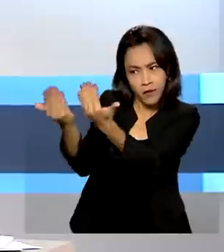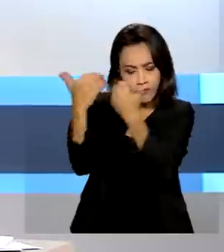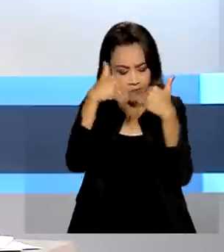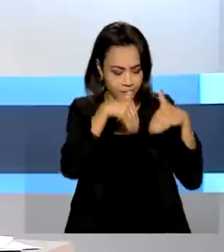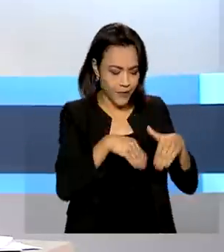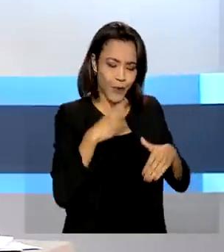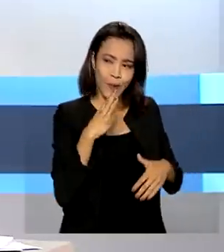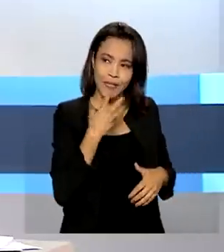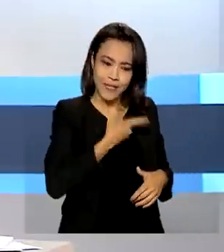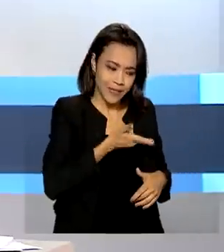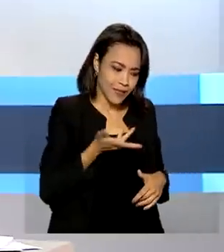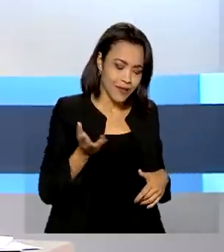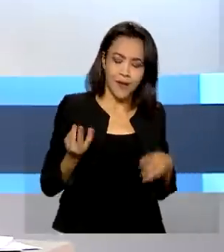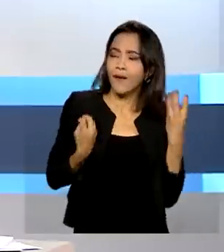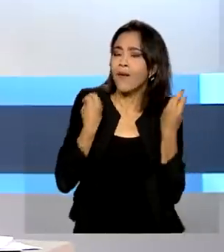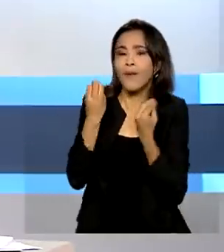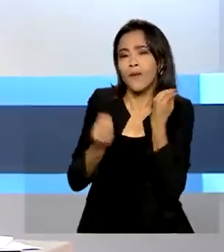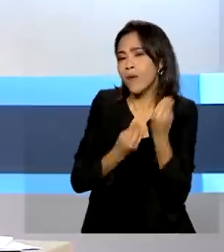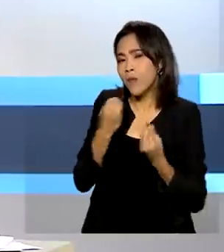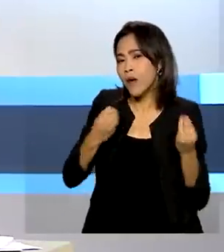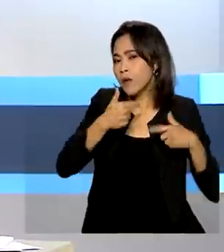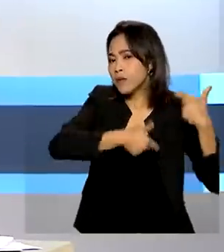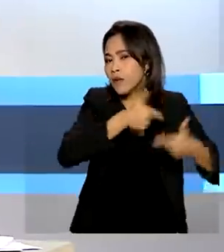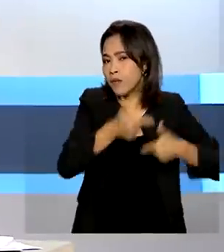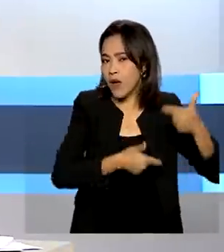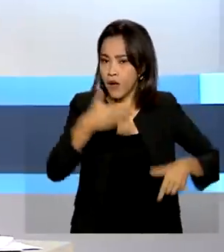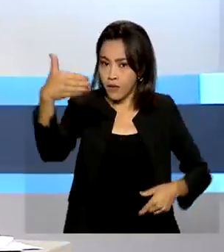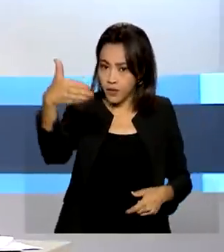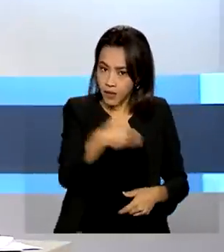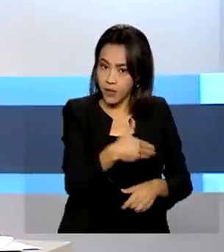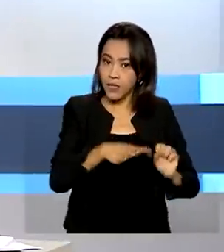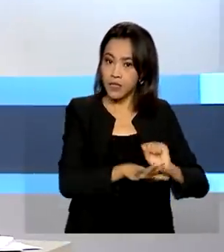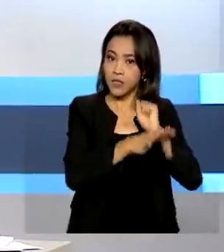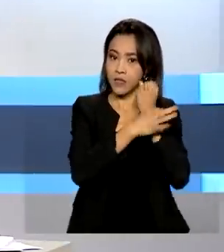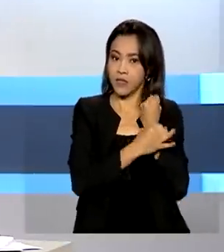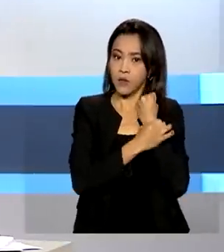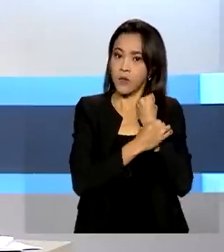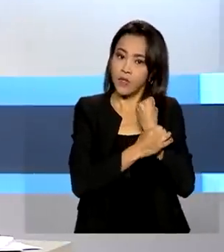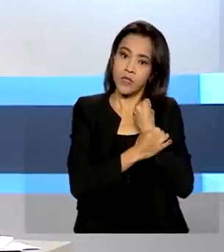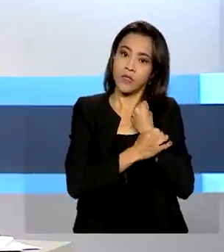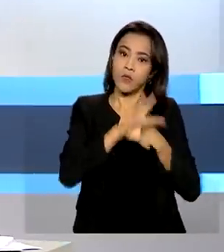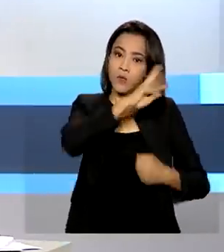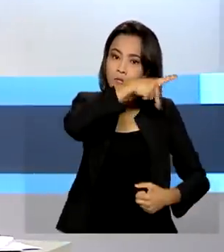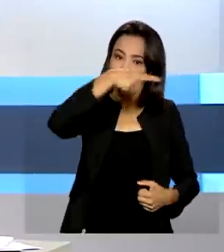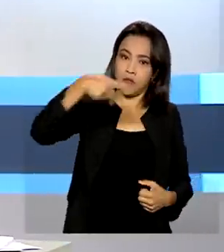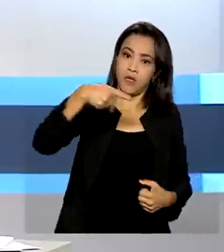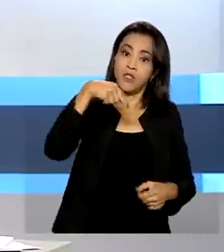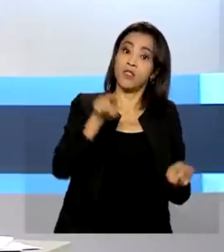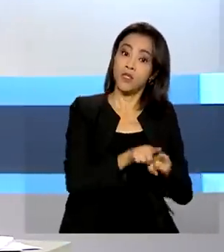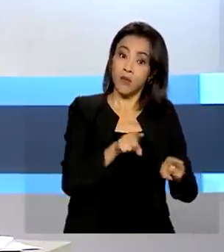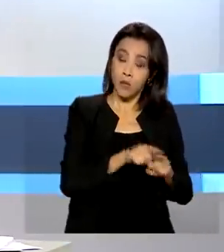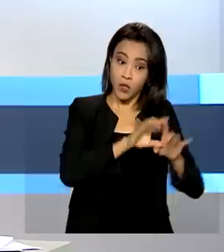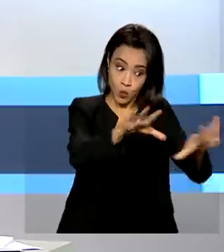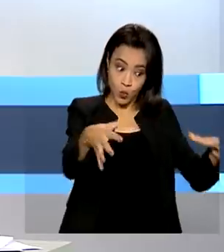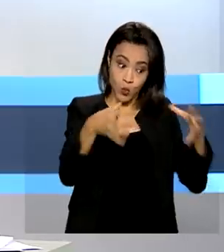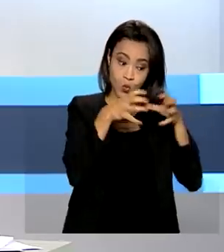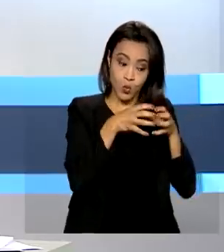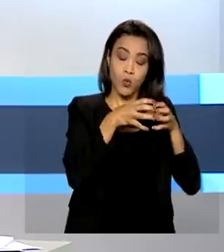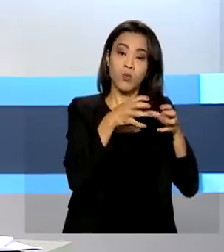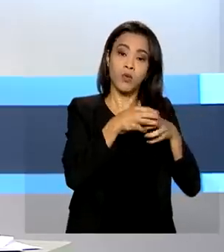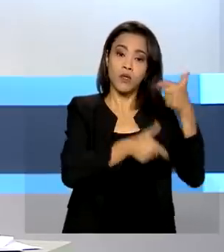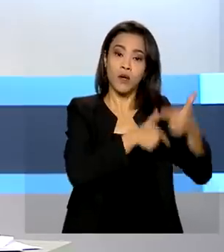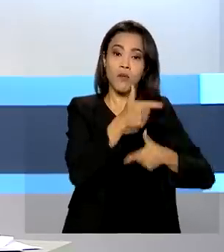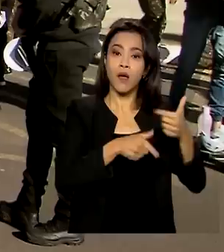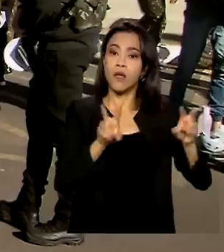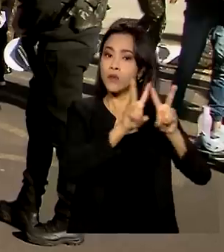e saber como é, por exemplo, o trabalho da segurança presidencial e do grupo que executa a garantia da lei